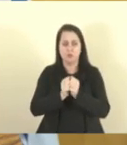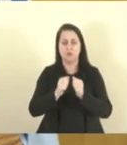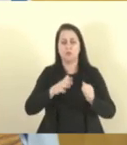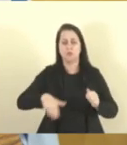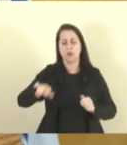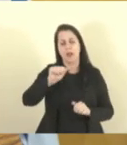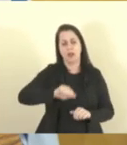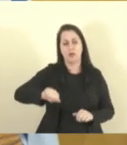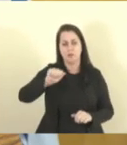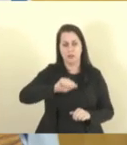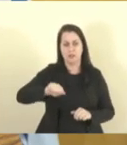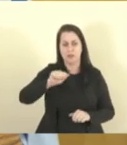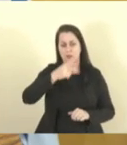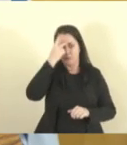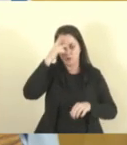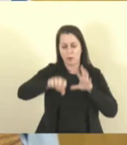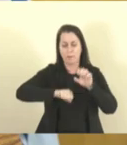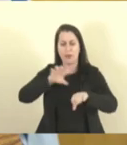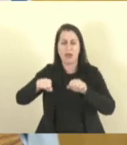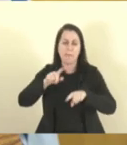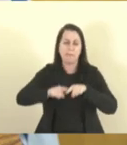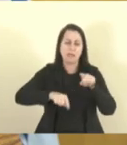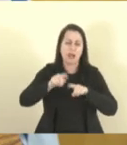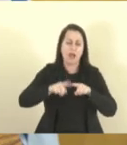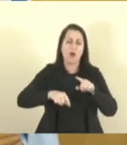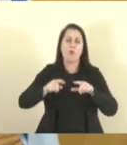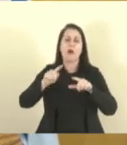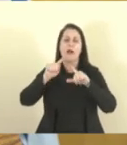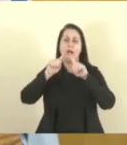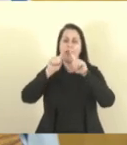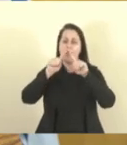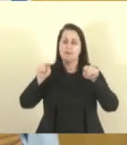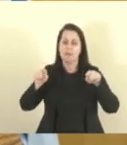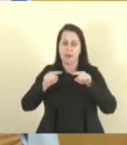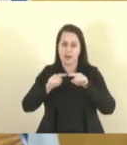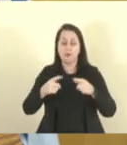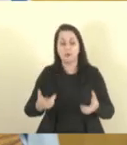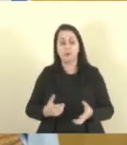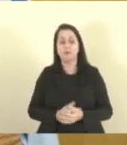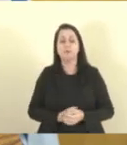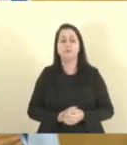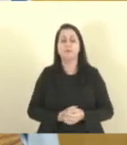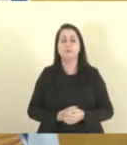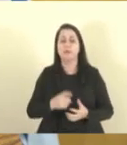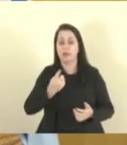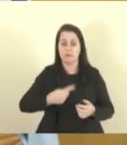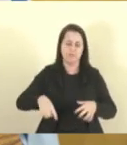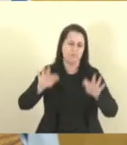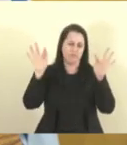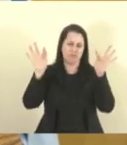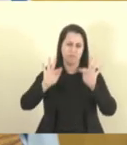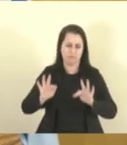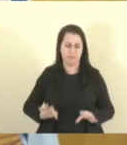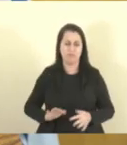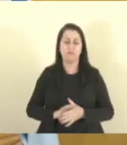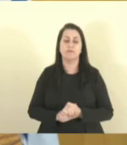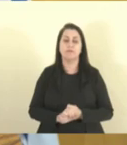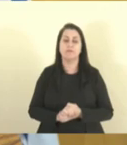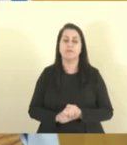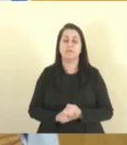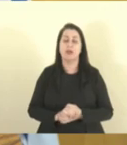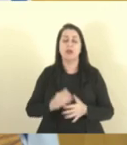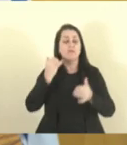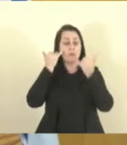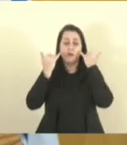associações de catadores de materiais recicláveis. E, para a nossa felicidade, a informação do